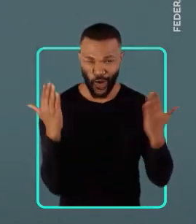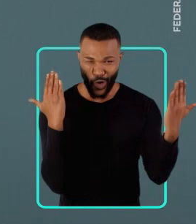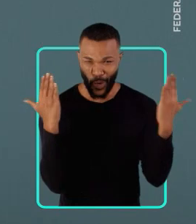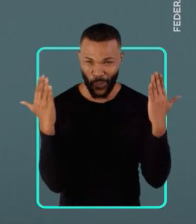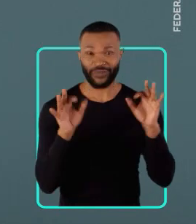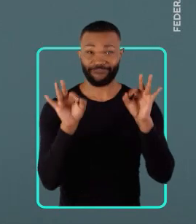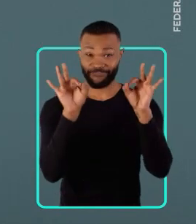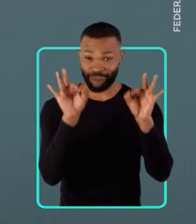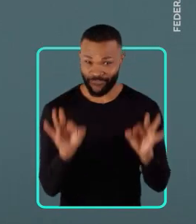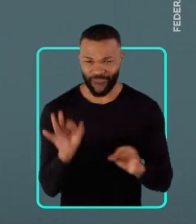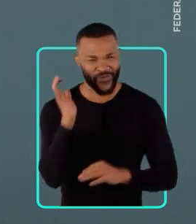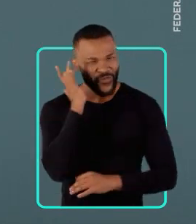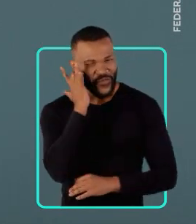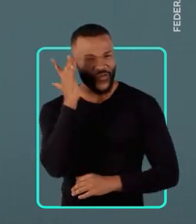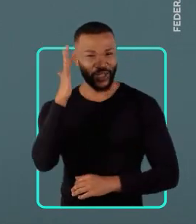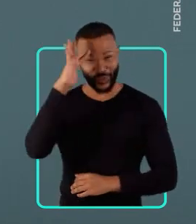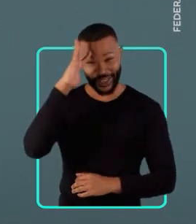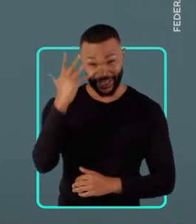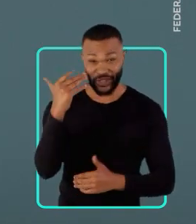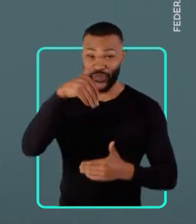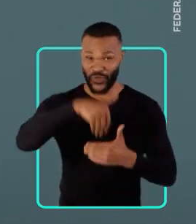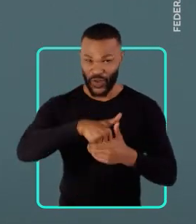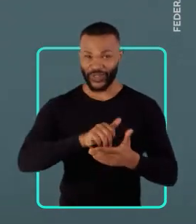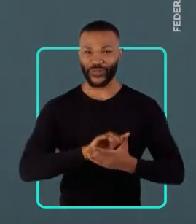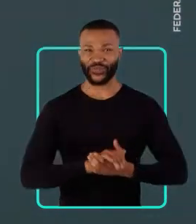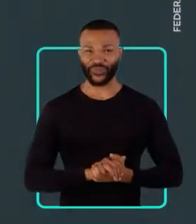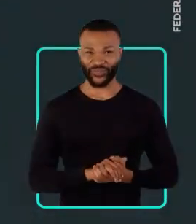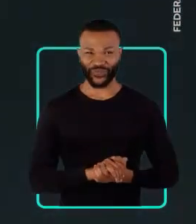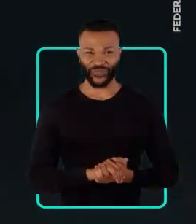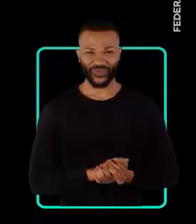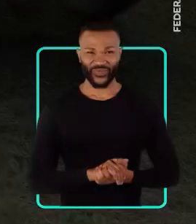bem, vai ser fácil decidir o seu voto.